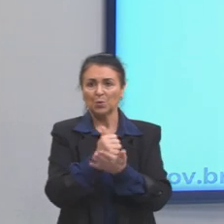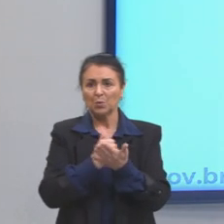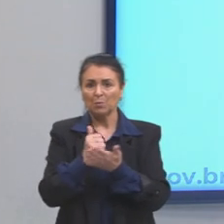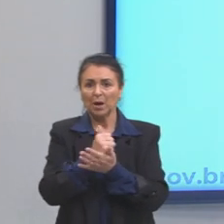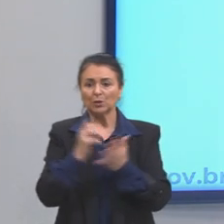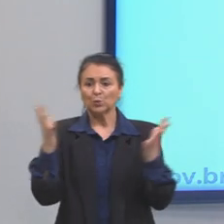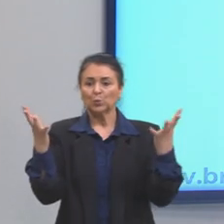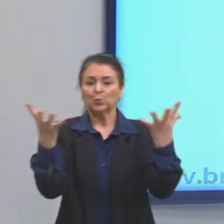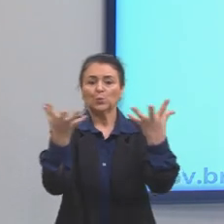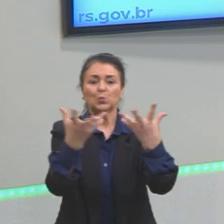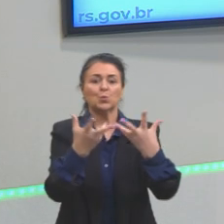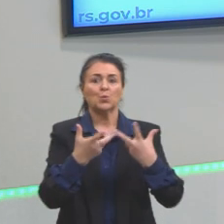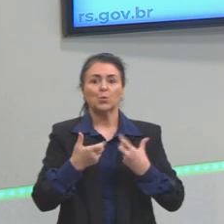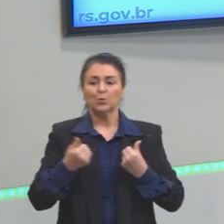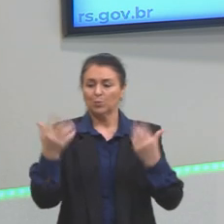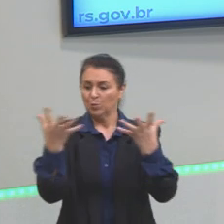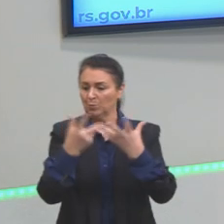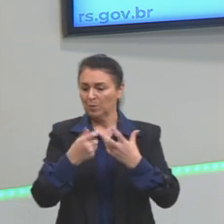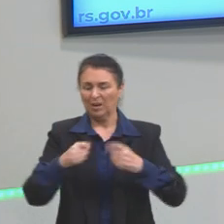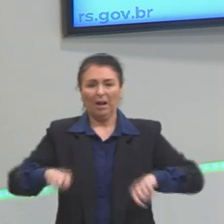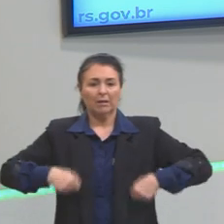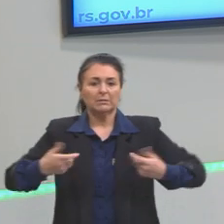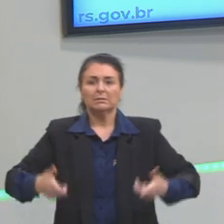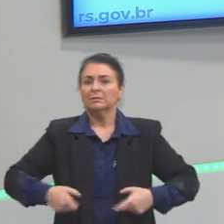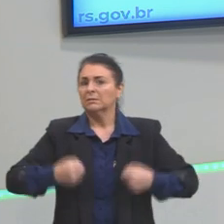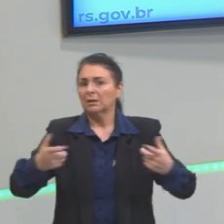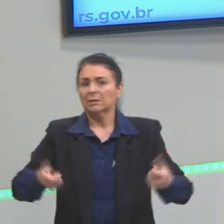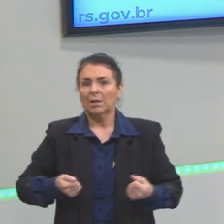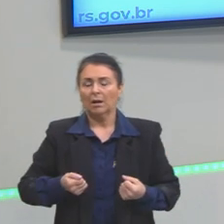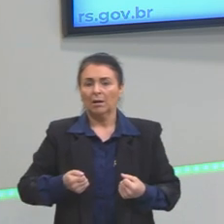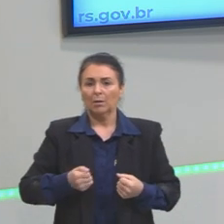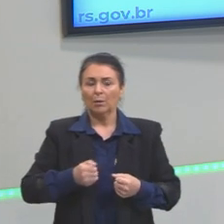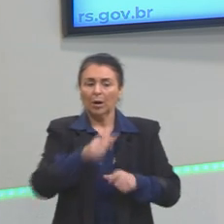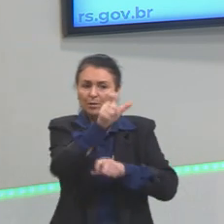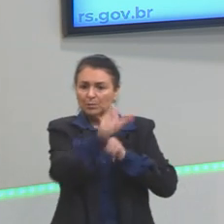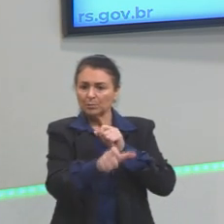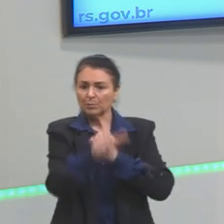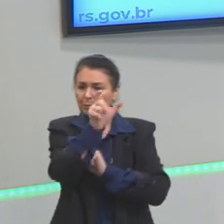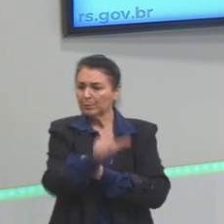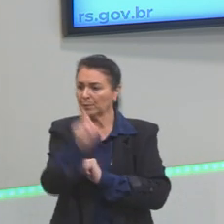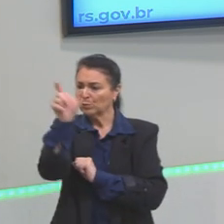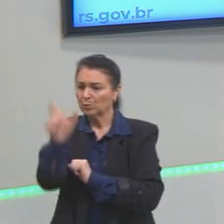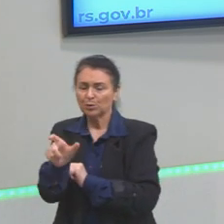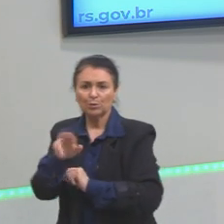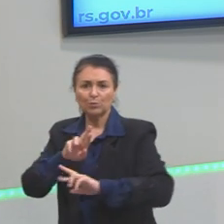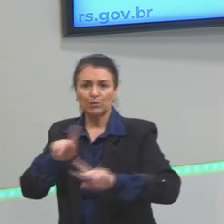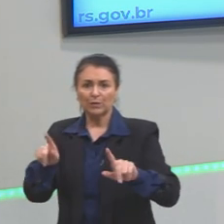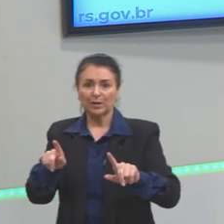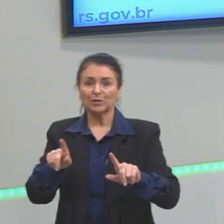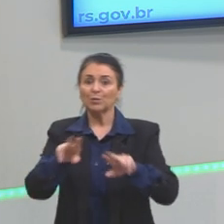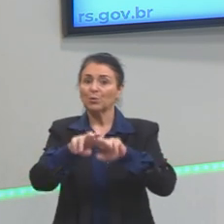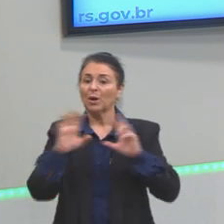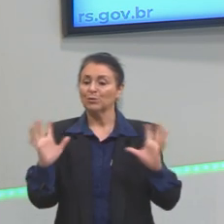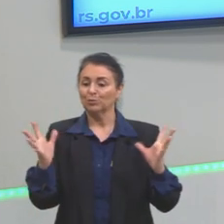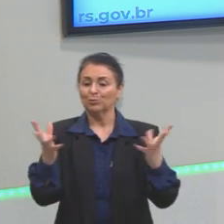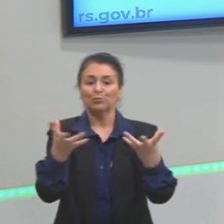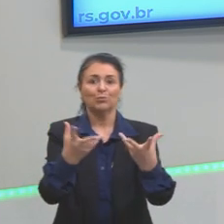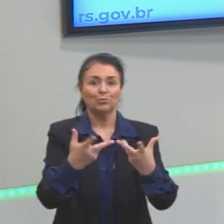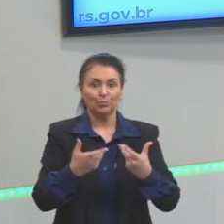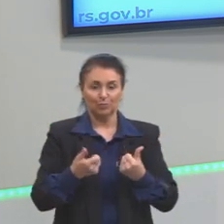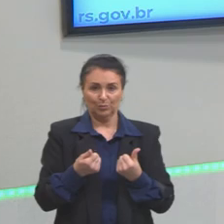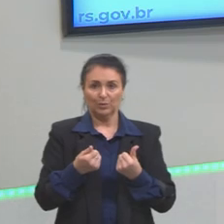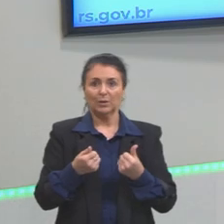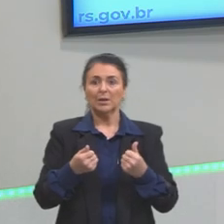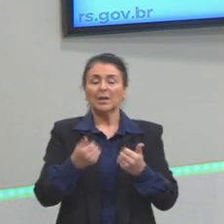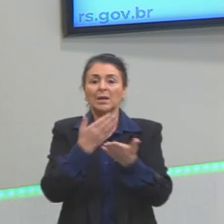consumismo. As pessoas no ter, as pessoas estão se diferenciando através do consumismo para o Richard Sennett e essa